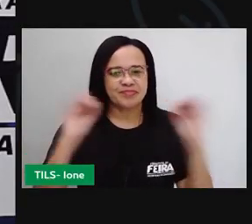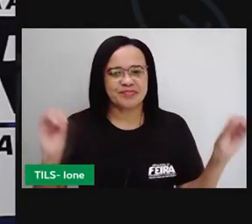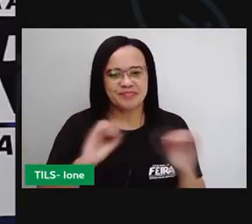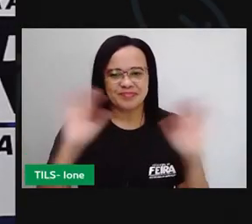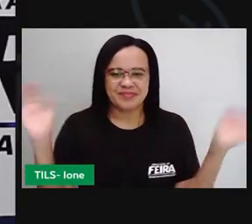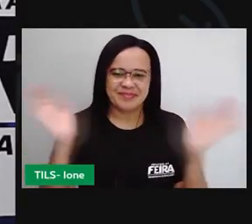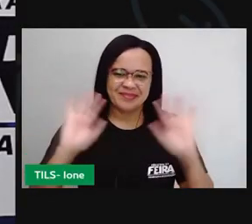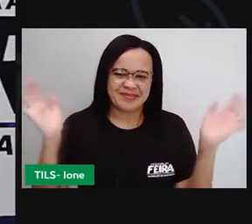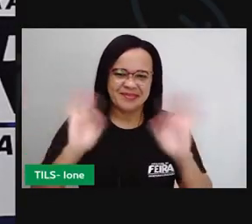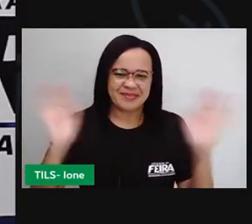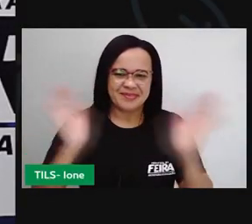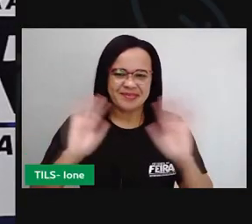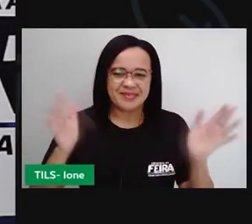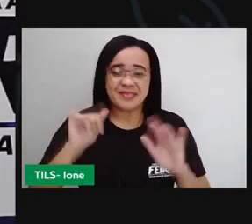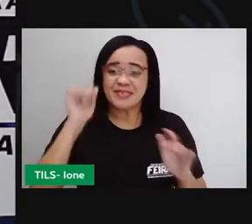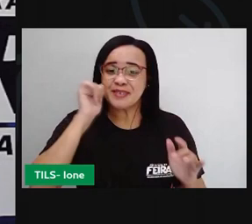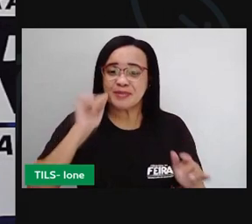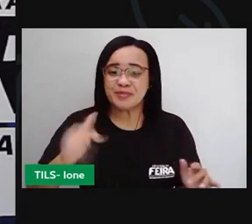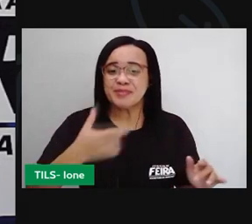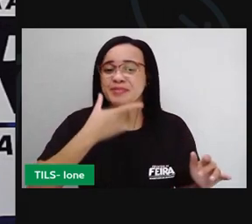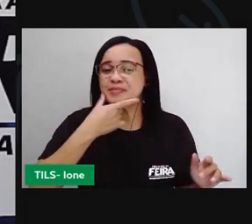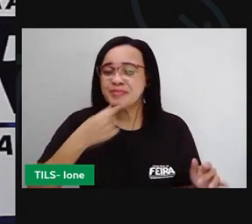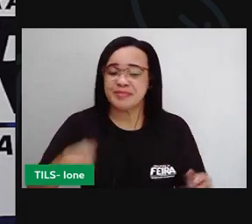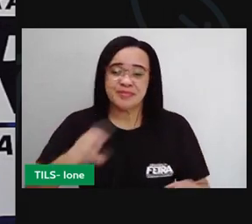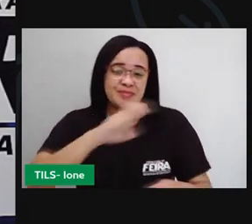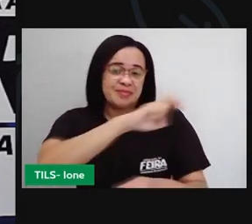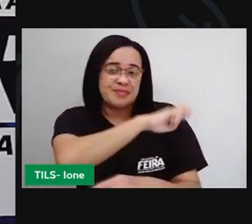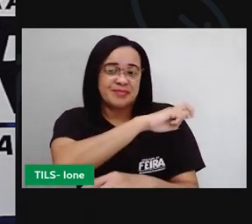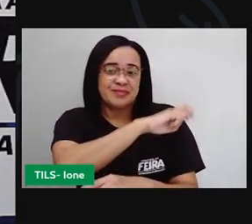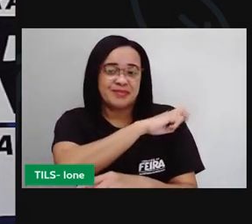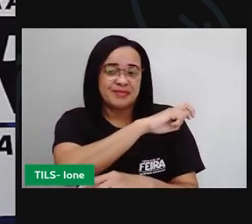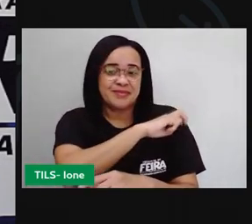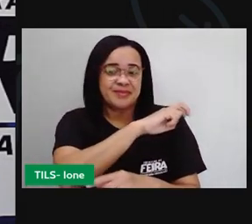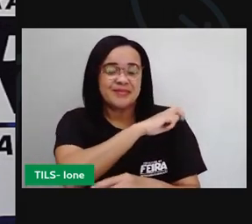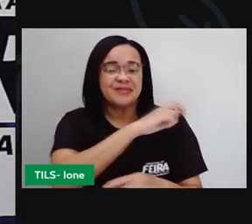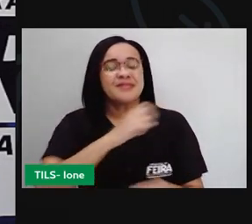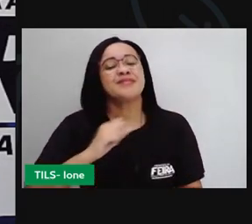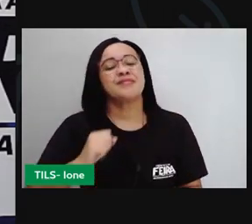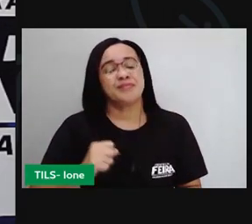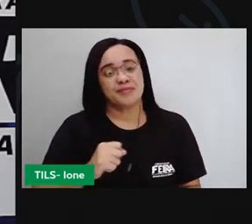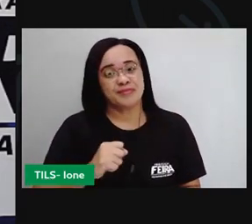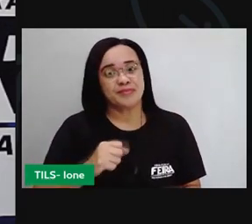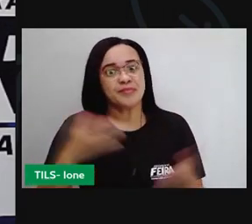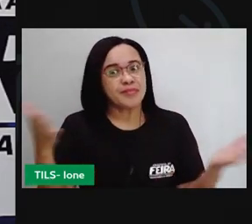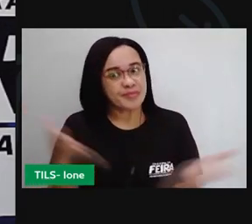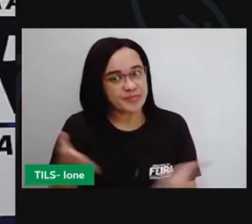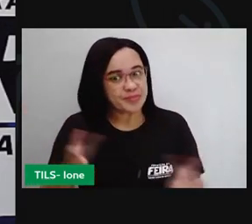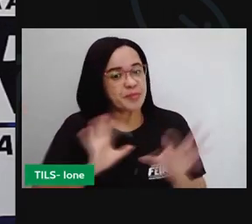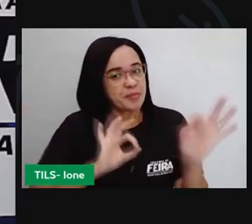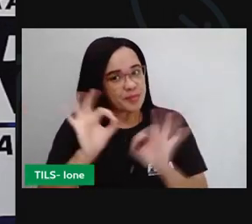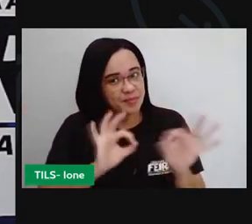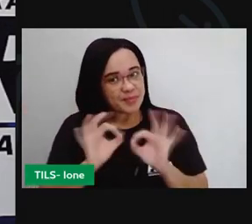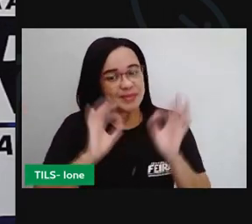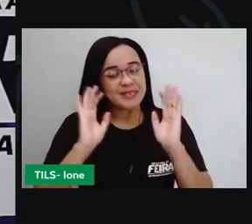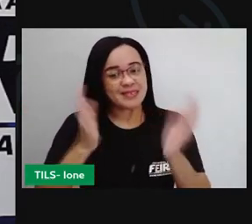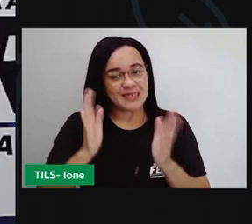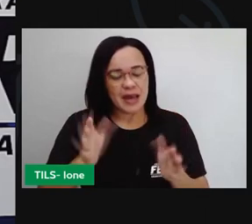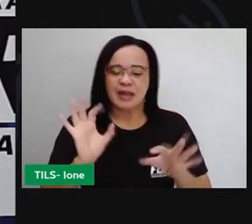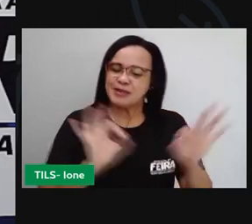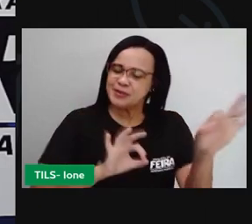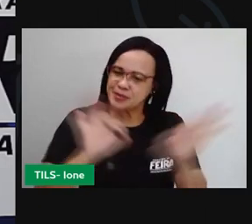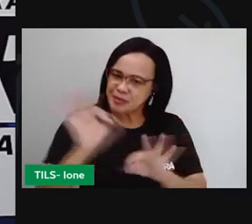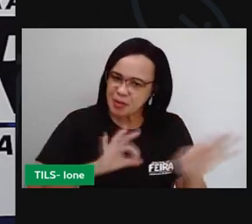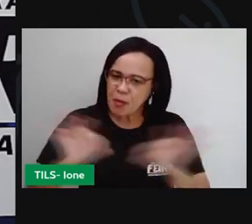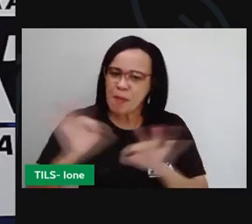Olá, meninos e meninas do quinto ano. E aí, estão preparados, né? Se preparem, se não